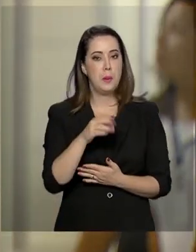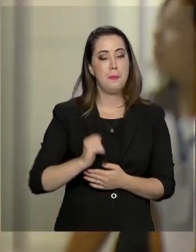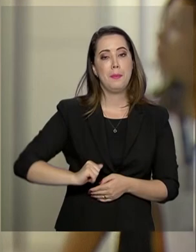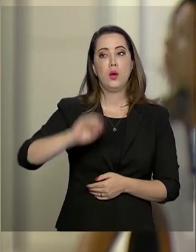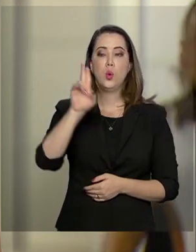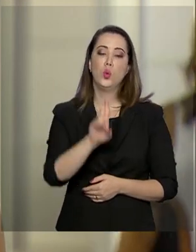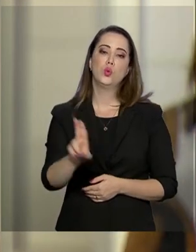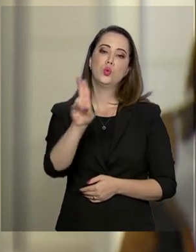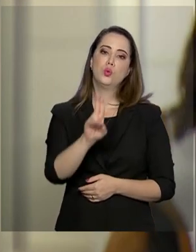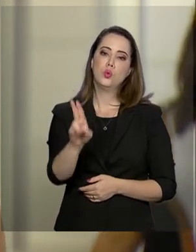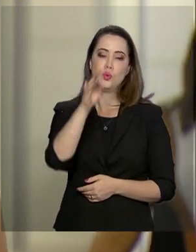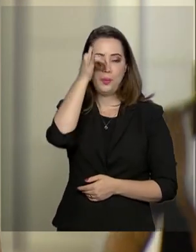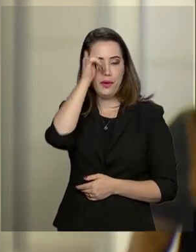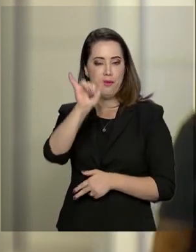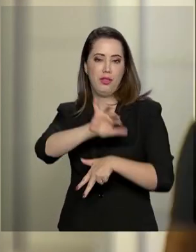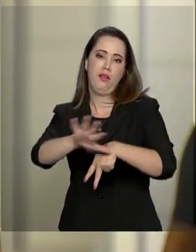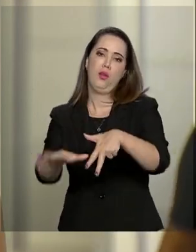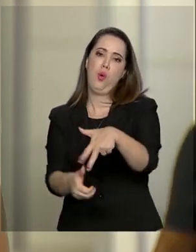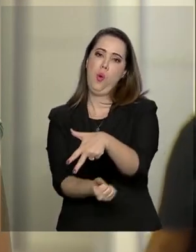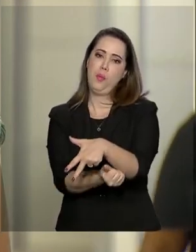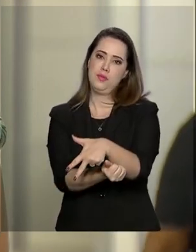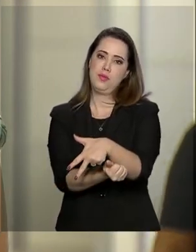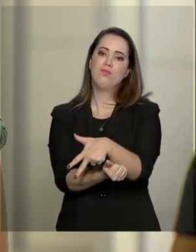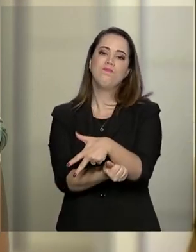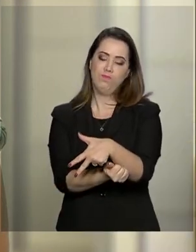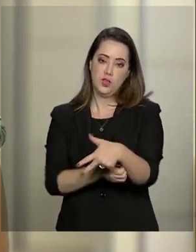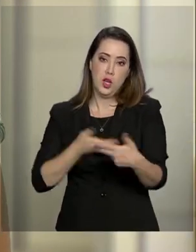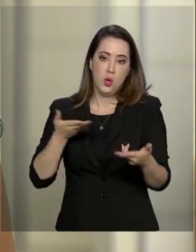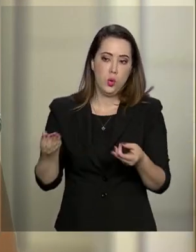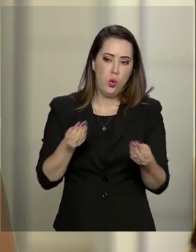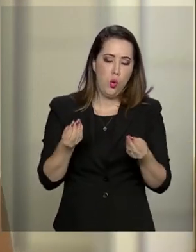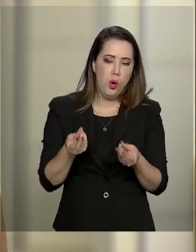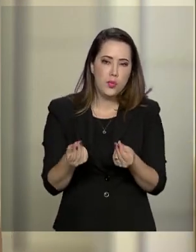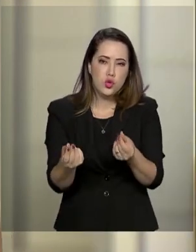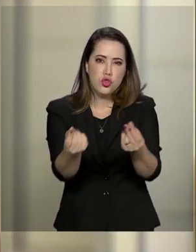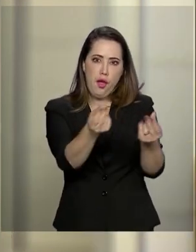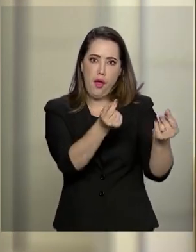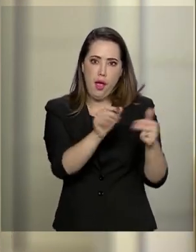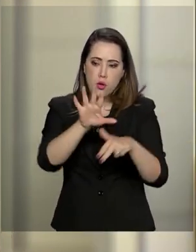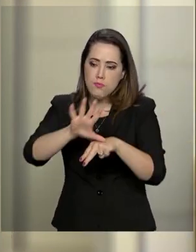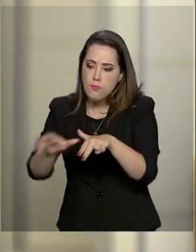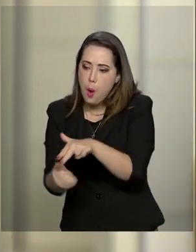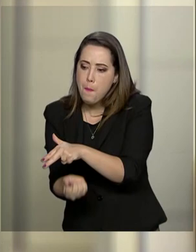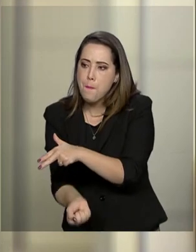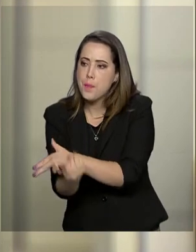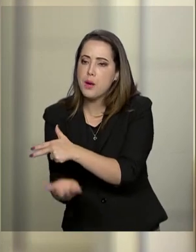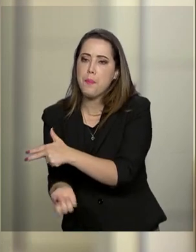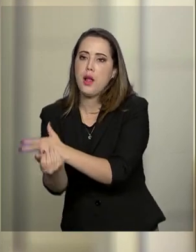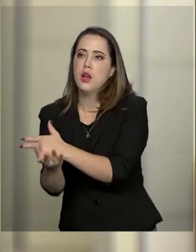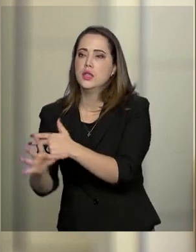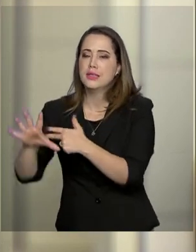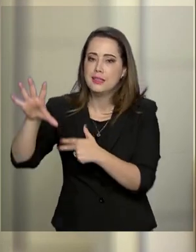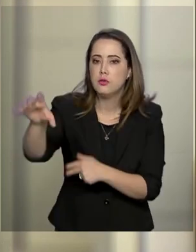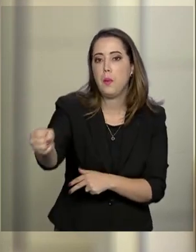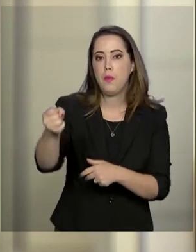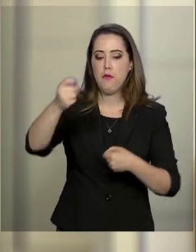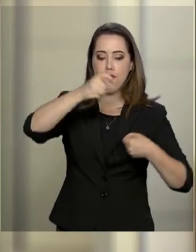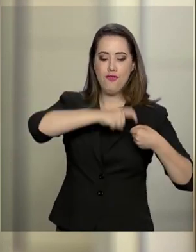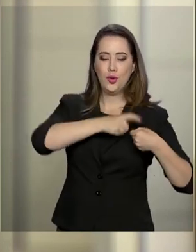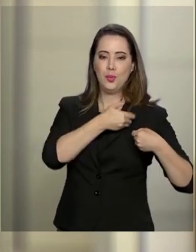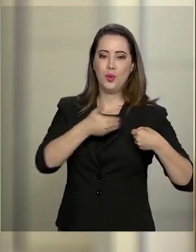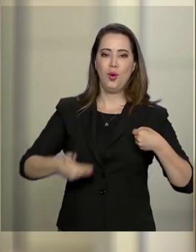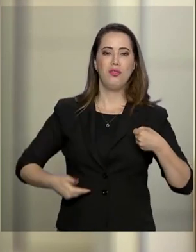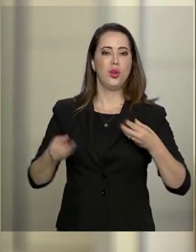instrumento de combate à corrupção. E para recuperar cifras bilionárias para os cofres públicos, a AGU